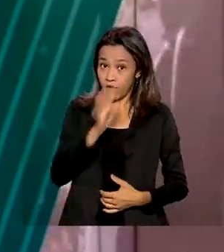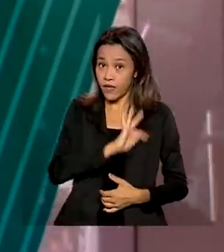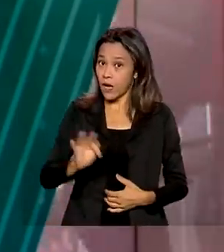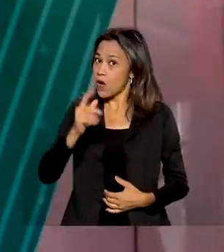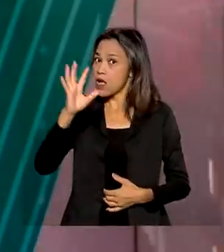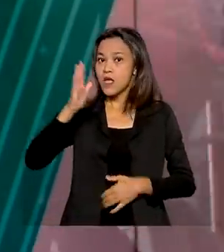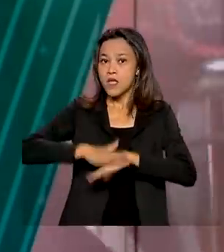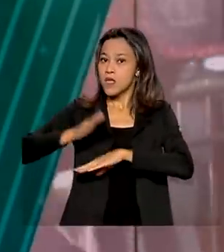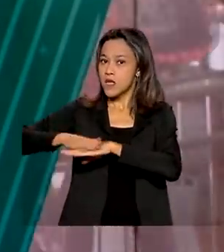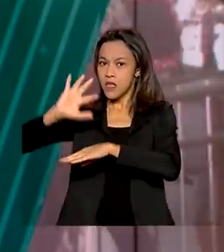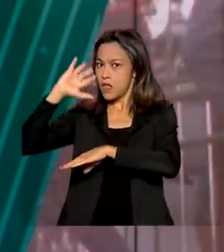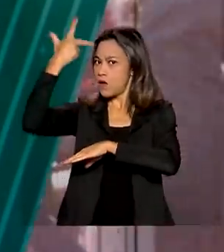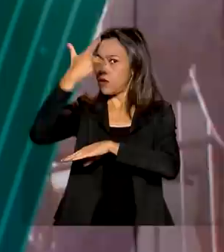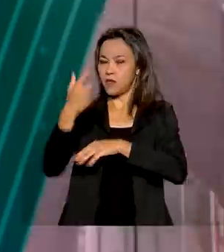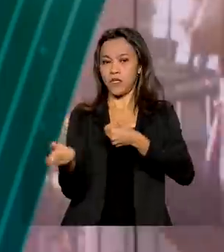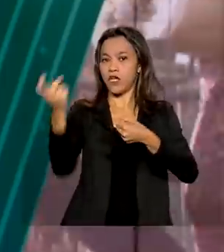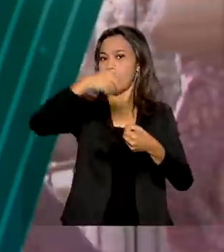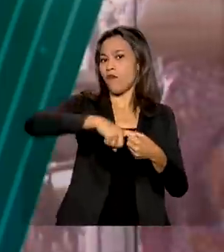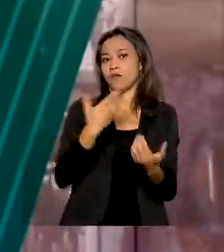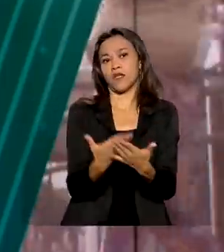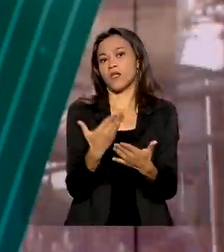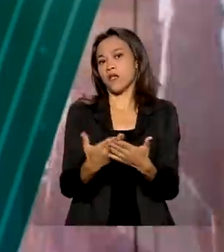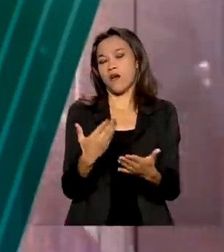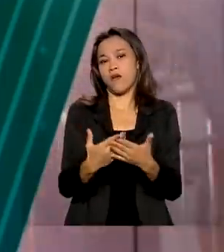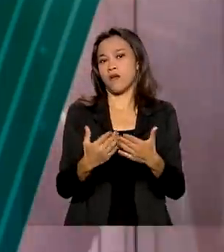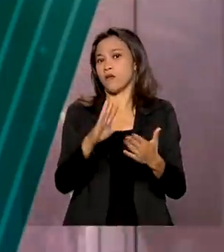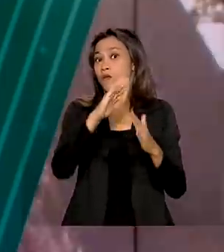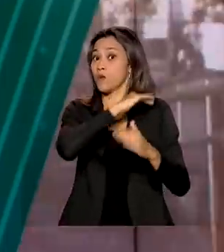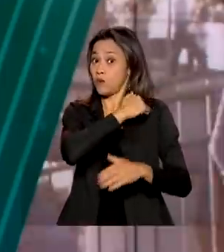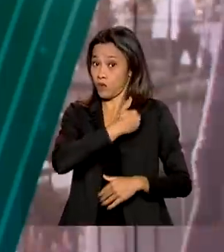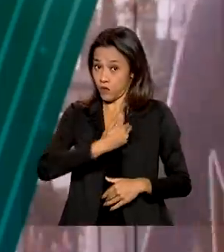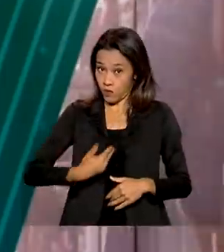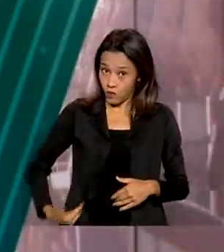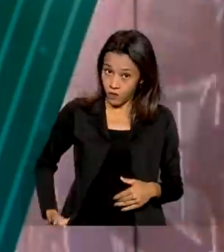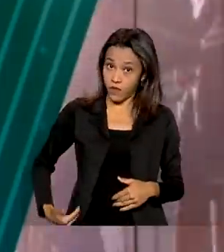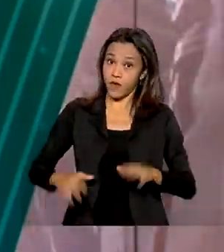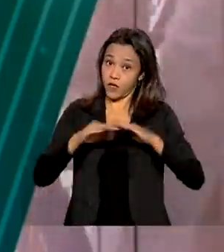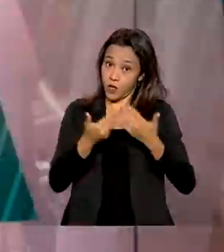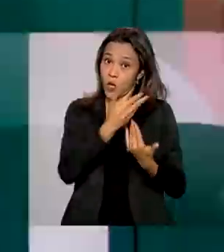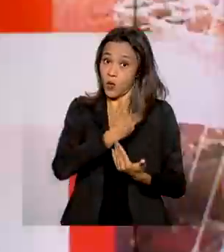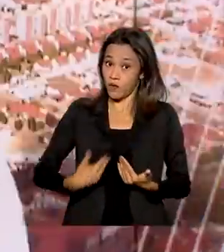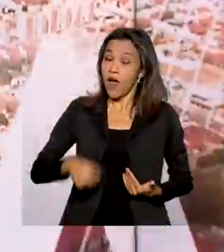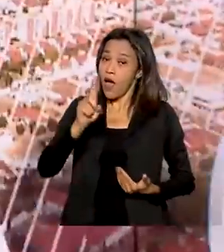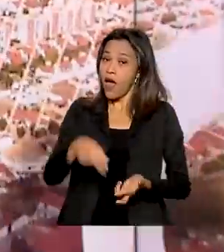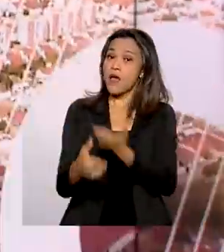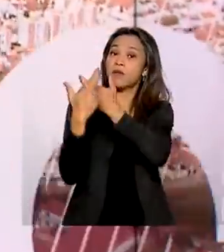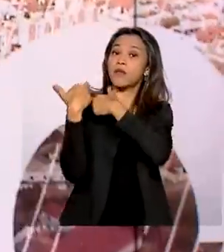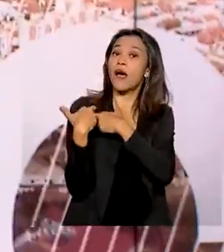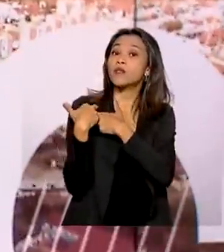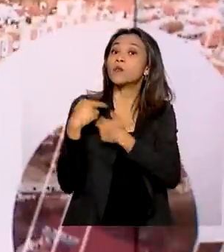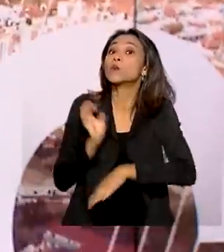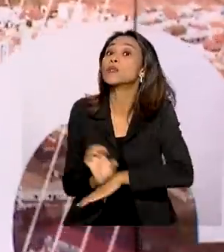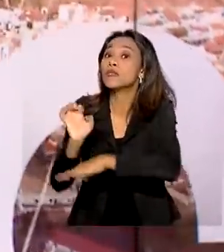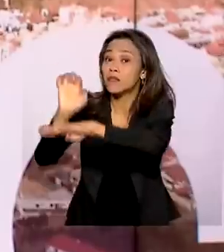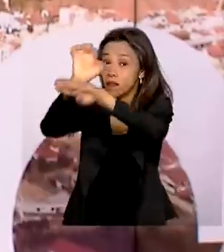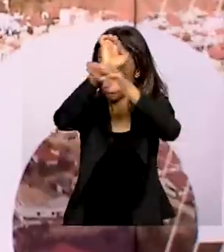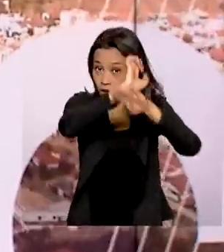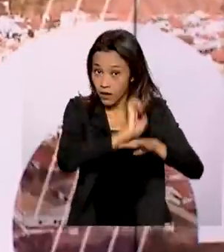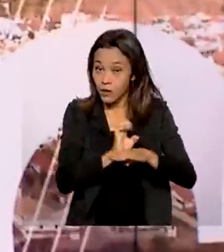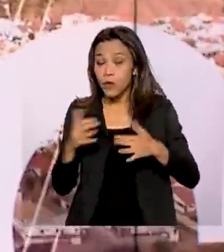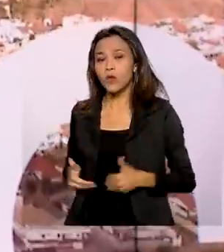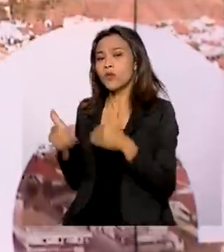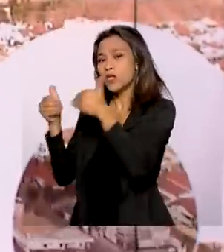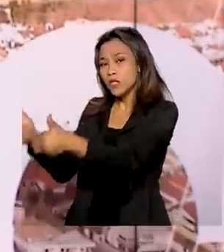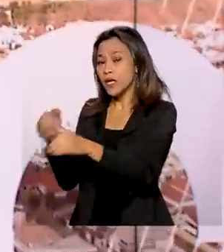retorno às aulas presenciais na rede pública de ensino. Esta é uma responsabilidade das Secretarias Estaduais de Educação. O Ministério da